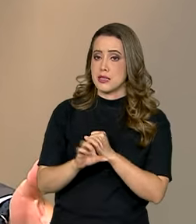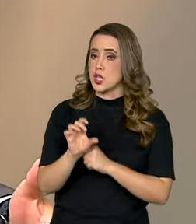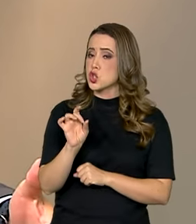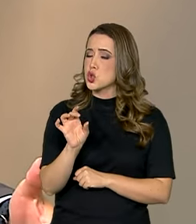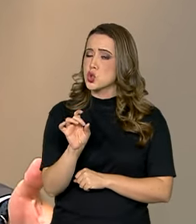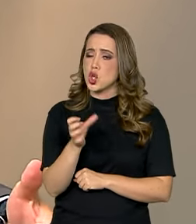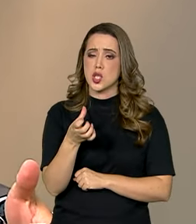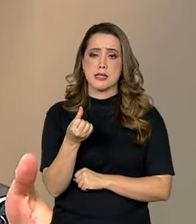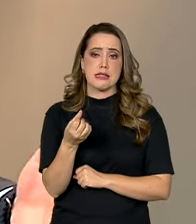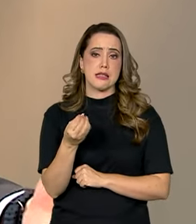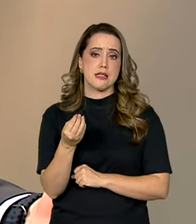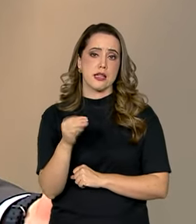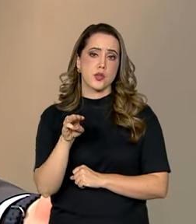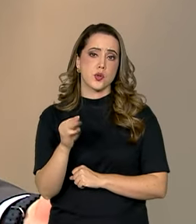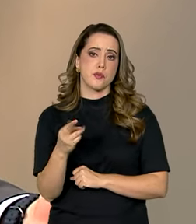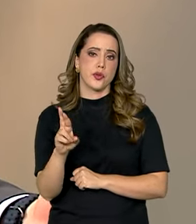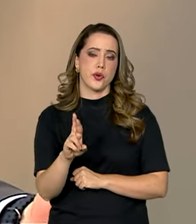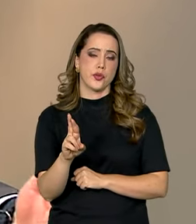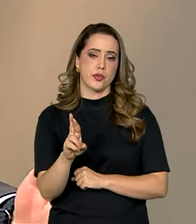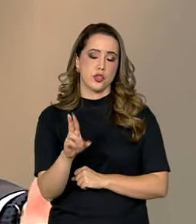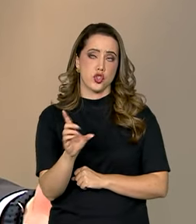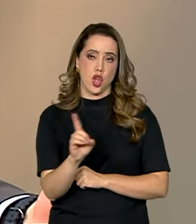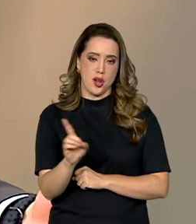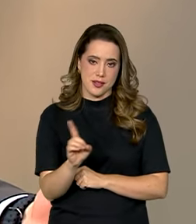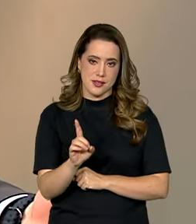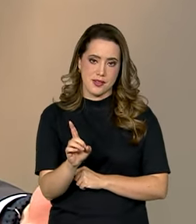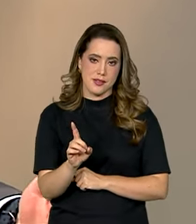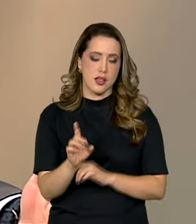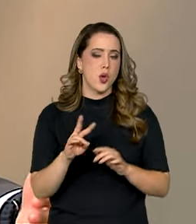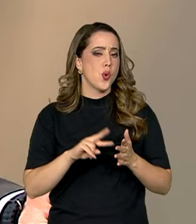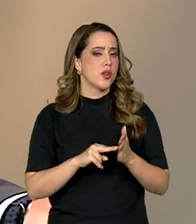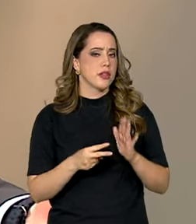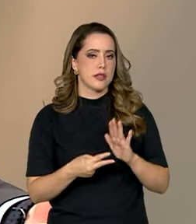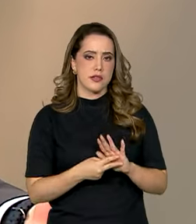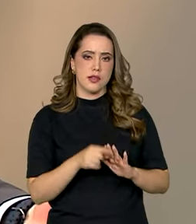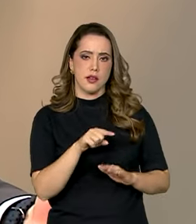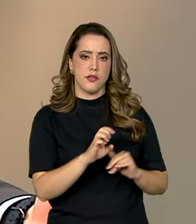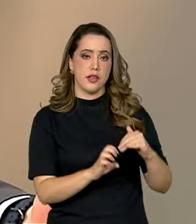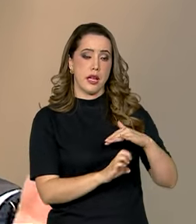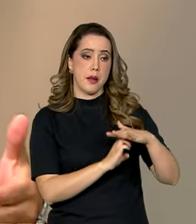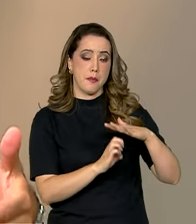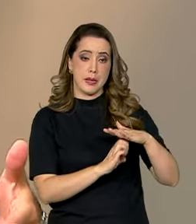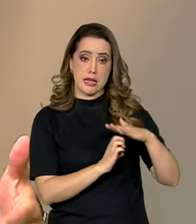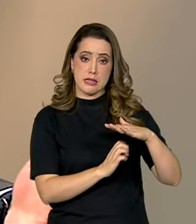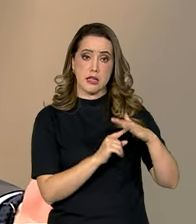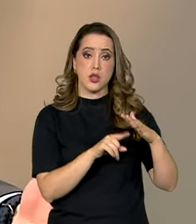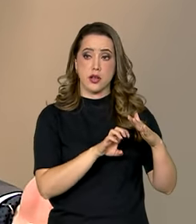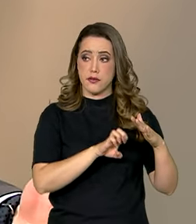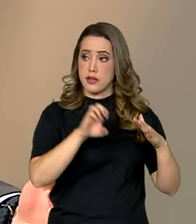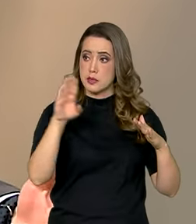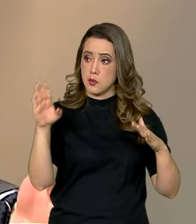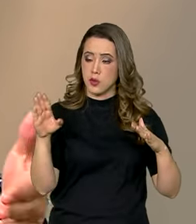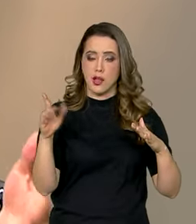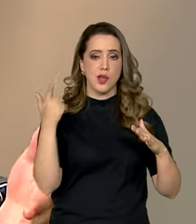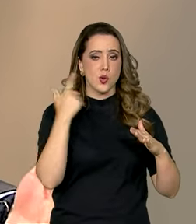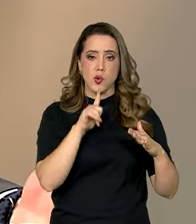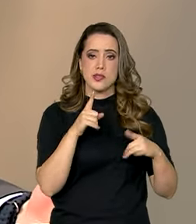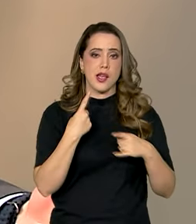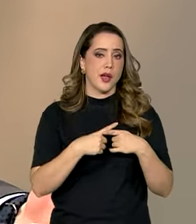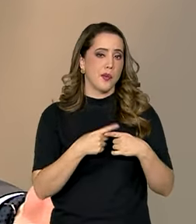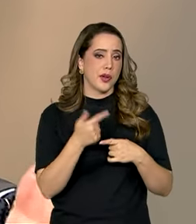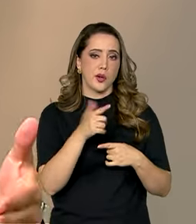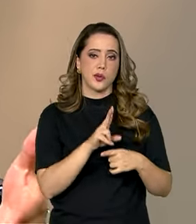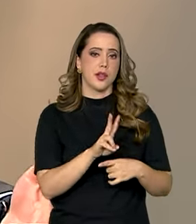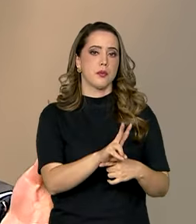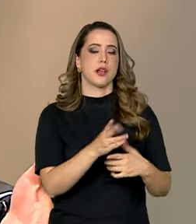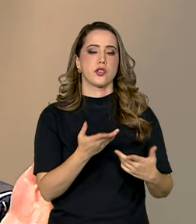indo competir internacionalmente, não têm financiamento adequado, não têm garantia adequada, ou perdem competitividade. O empresário que está nos assistindo não vai ter